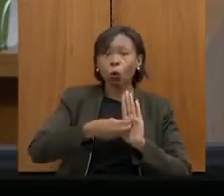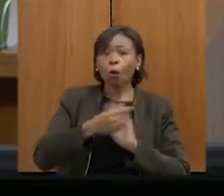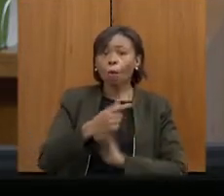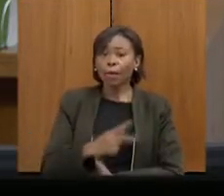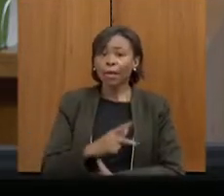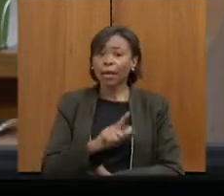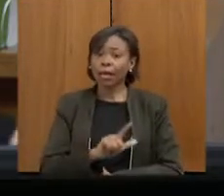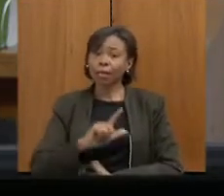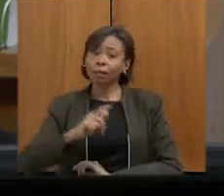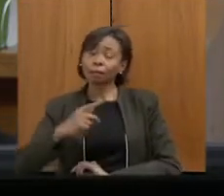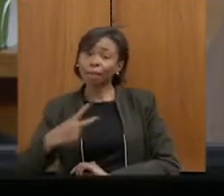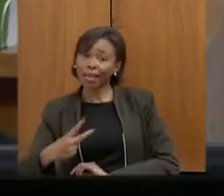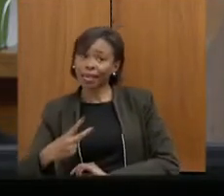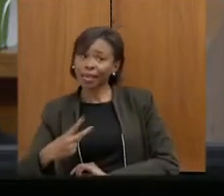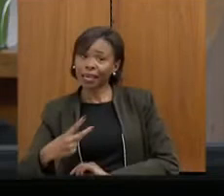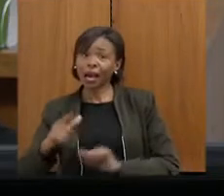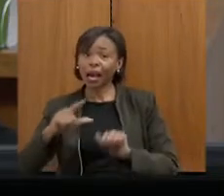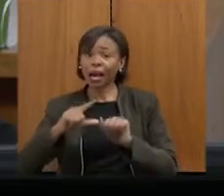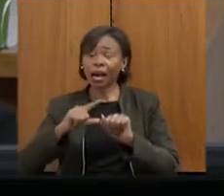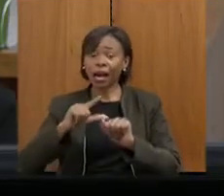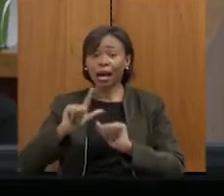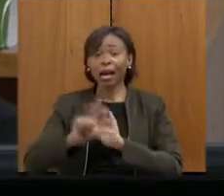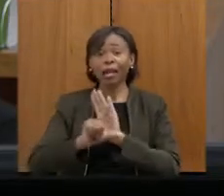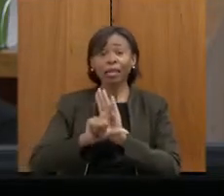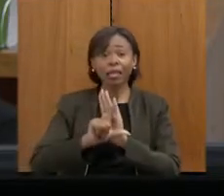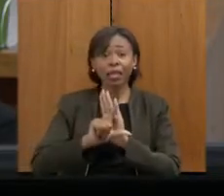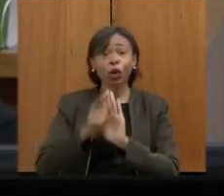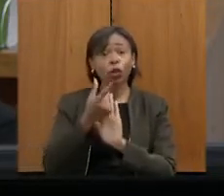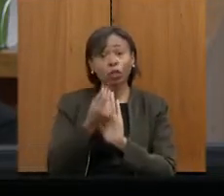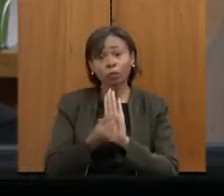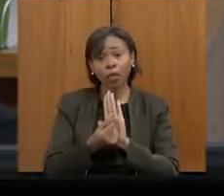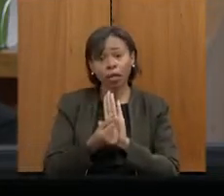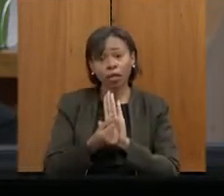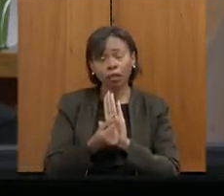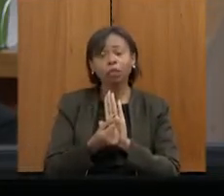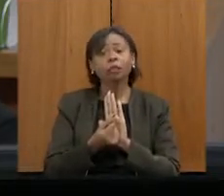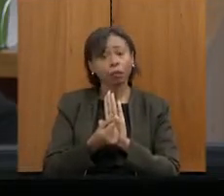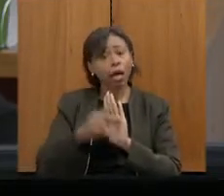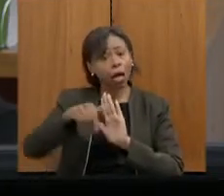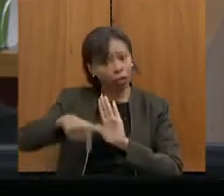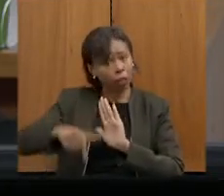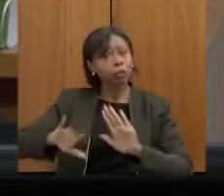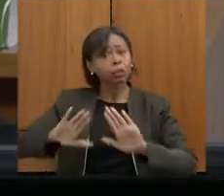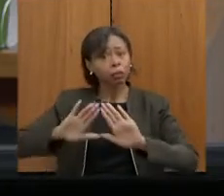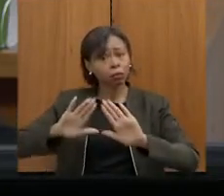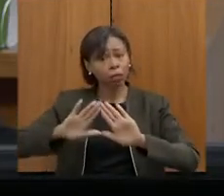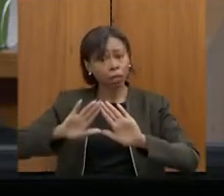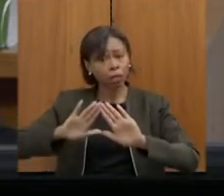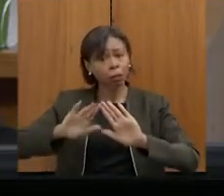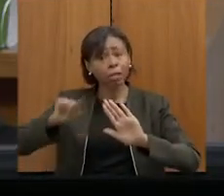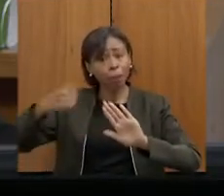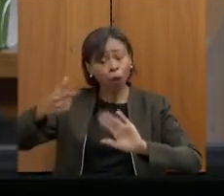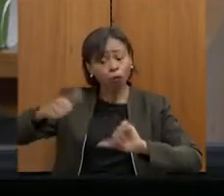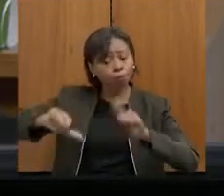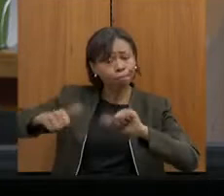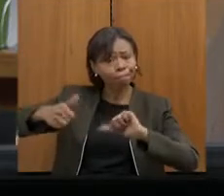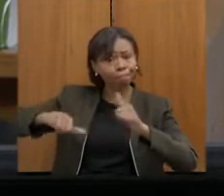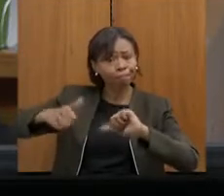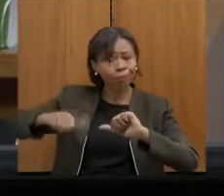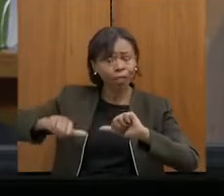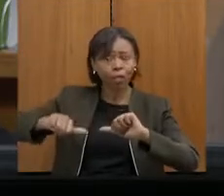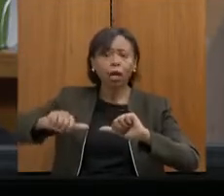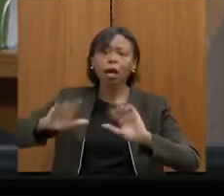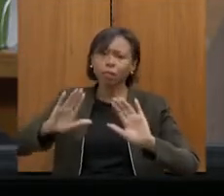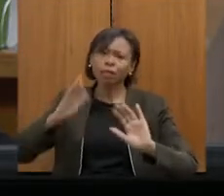Complementar 178, está constando do projeto de lei que está aqui na Assembleia para ser apreciado. Então, gente entende que ele é necessário, só que